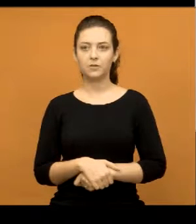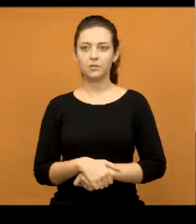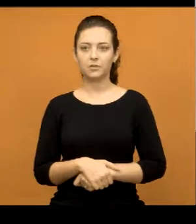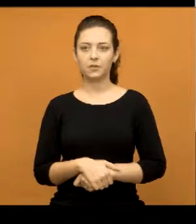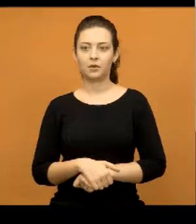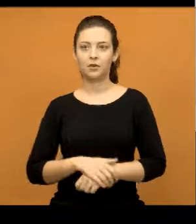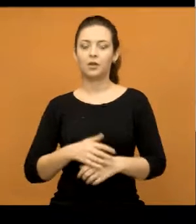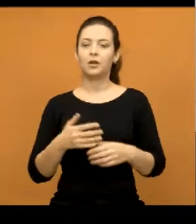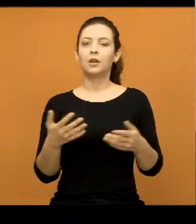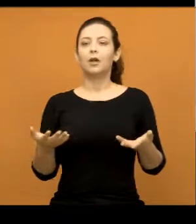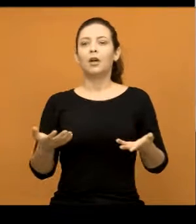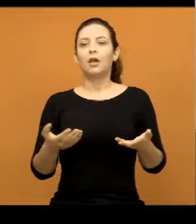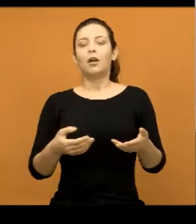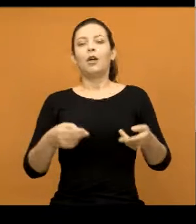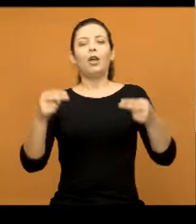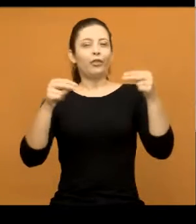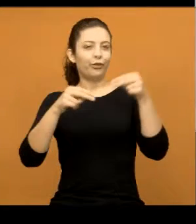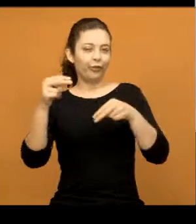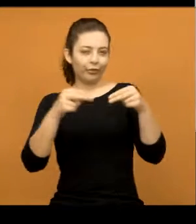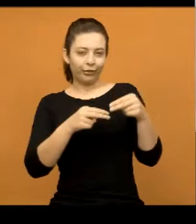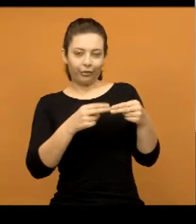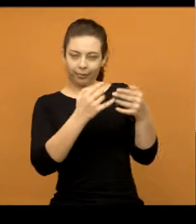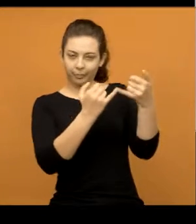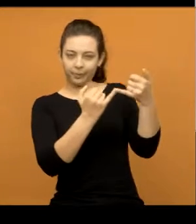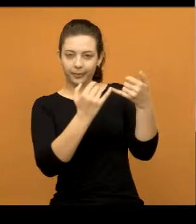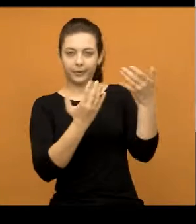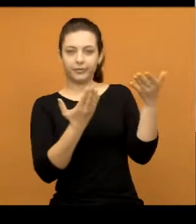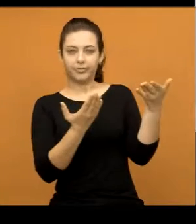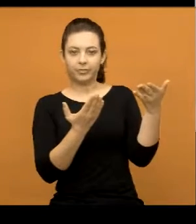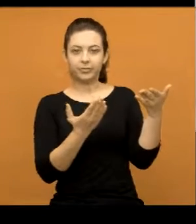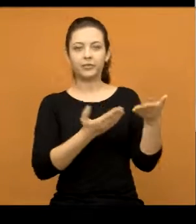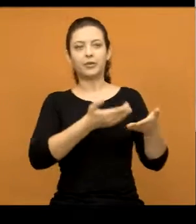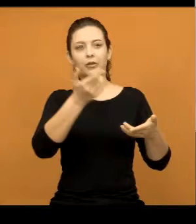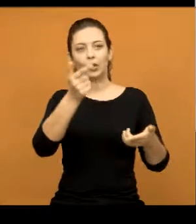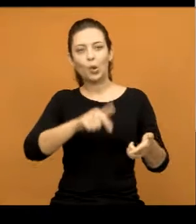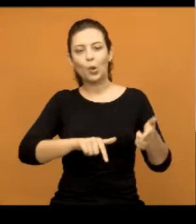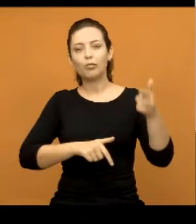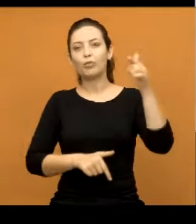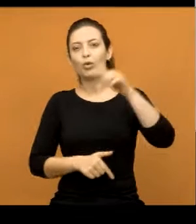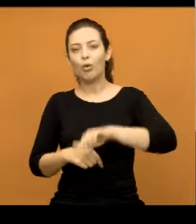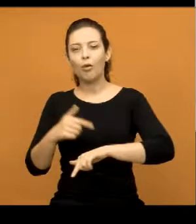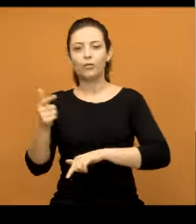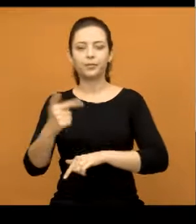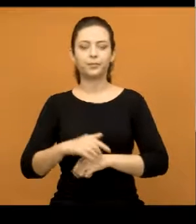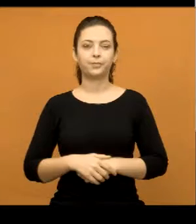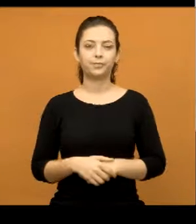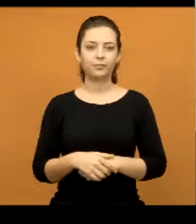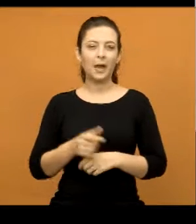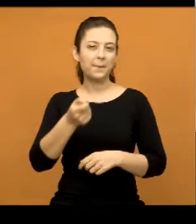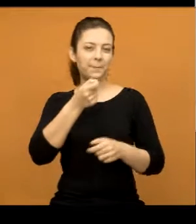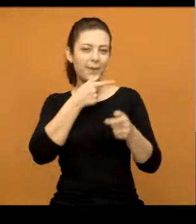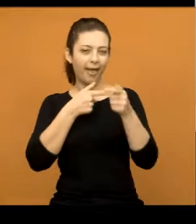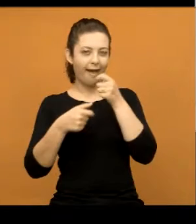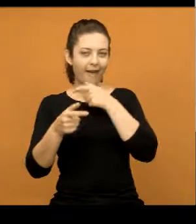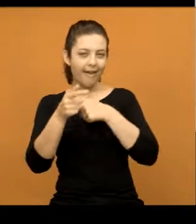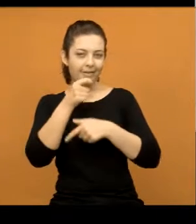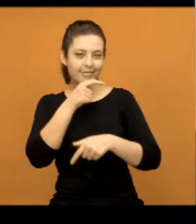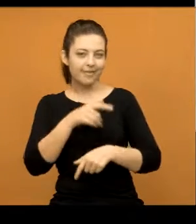Olha, essa novela que não se encerra, por mais uma vez foi motivo até de piada